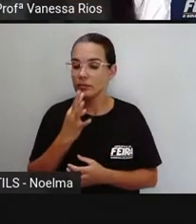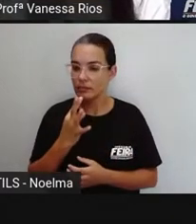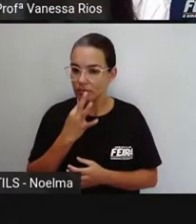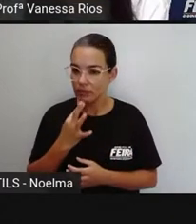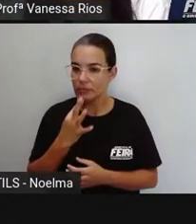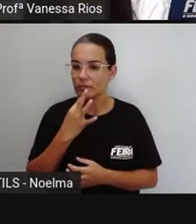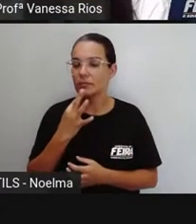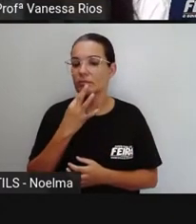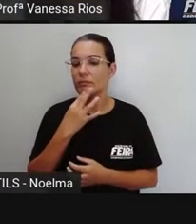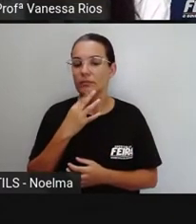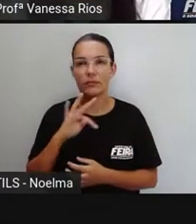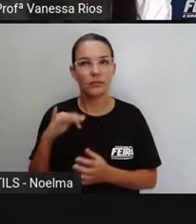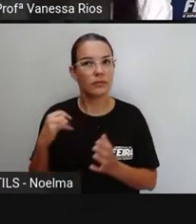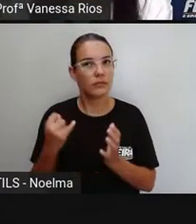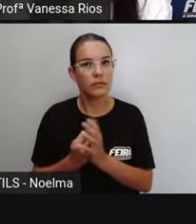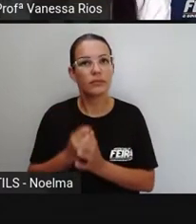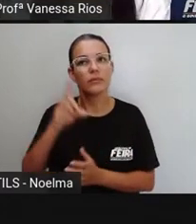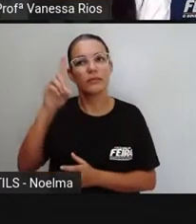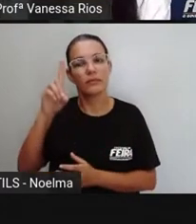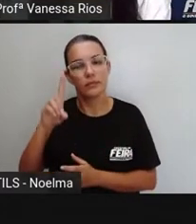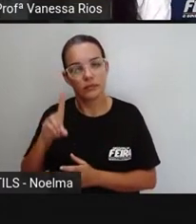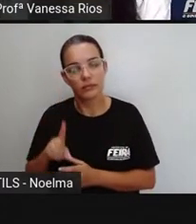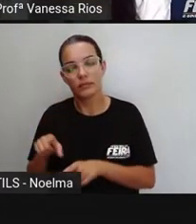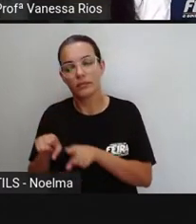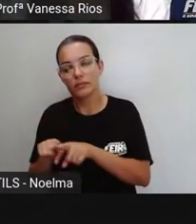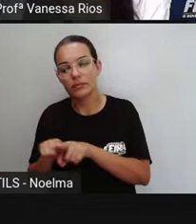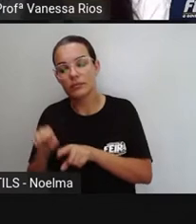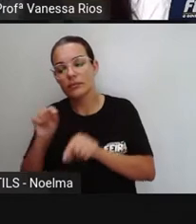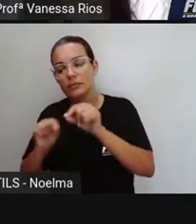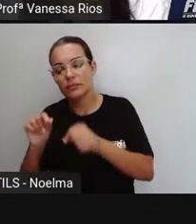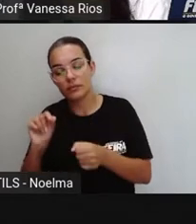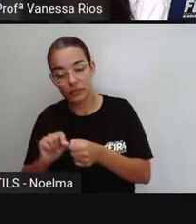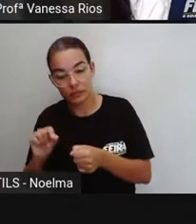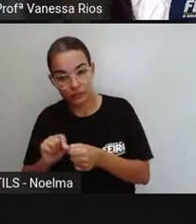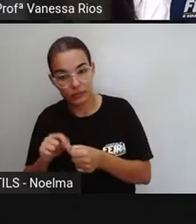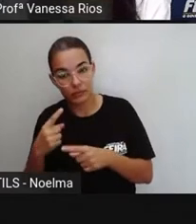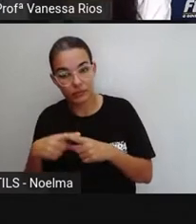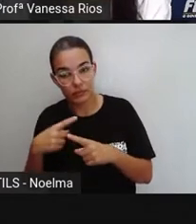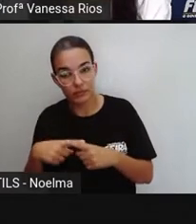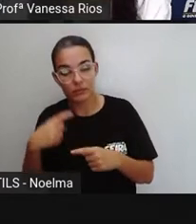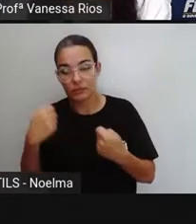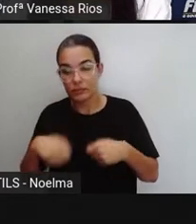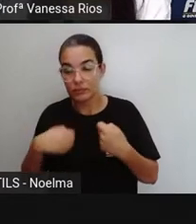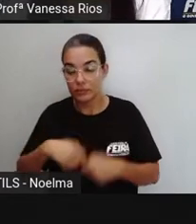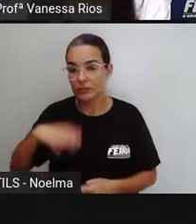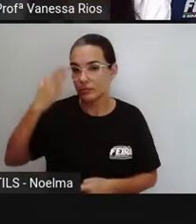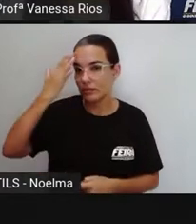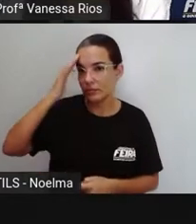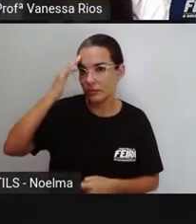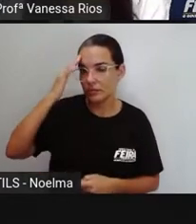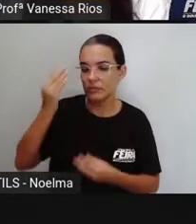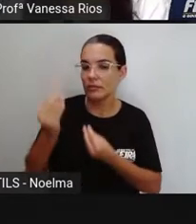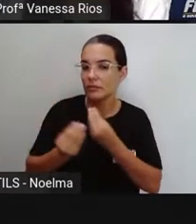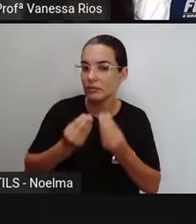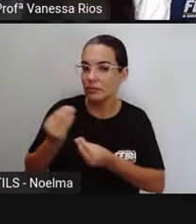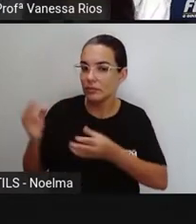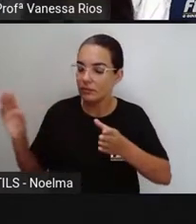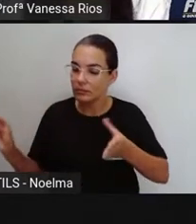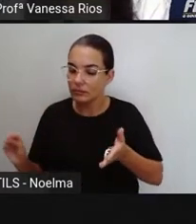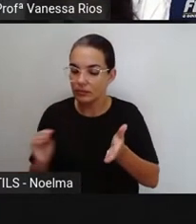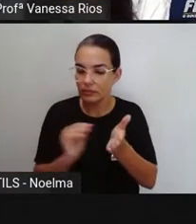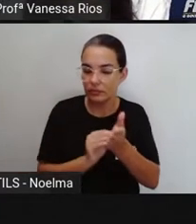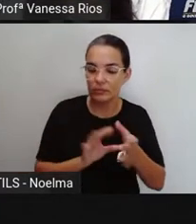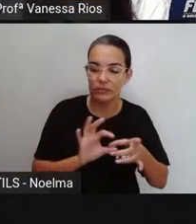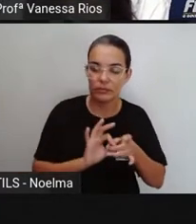os seus direitos e os seus deveres, para que ele entenda como participar da democracia.